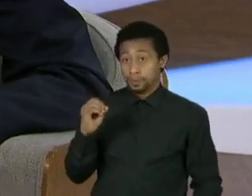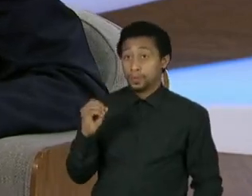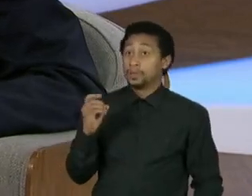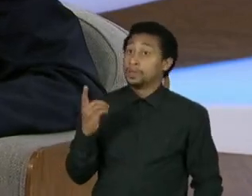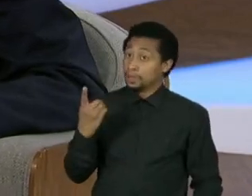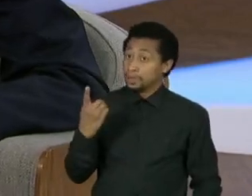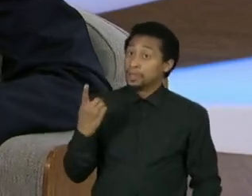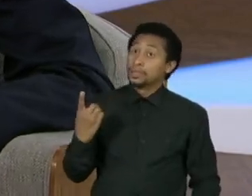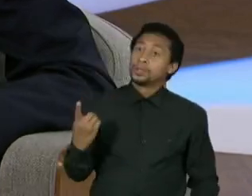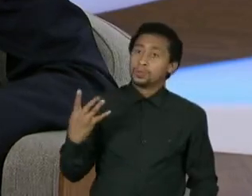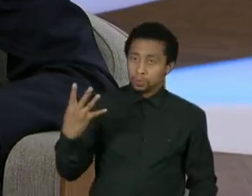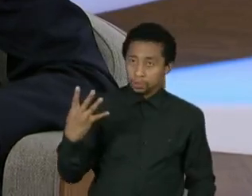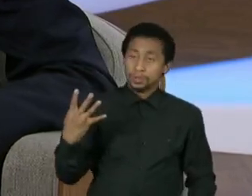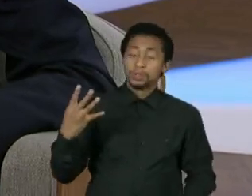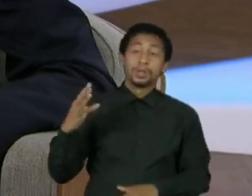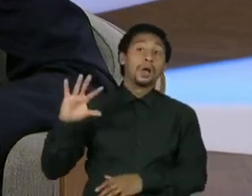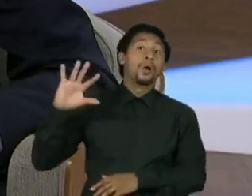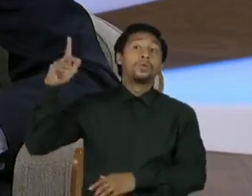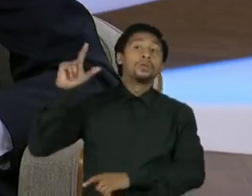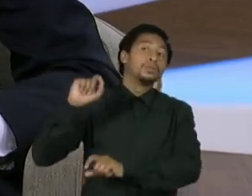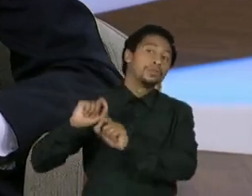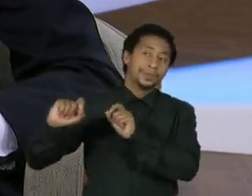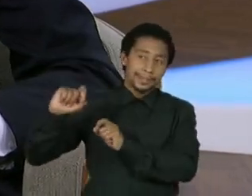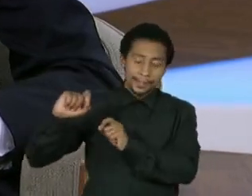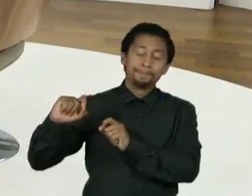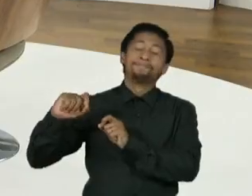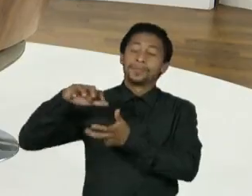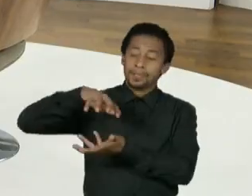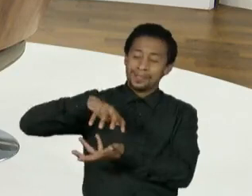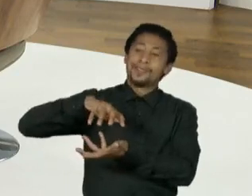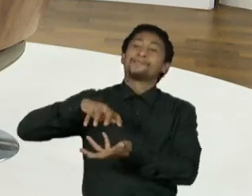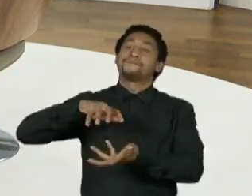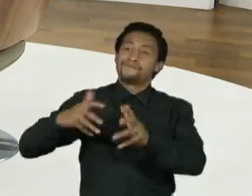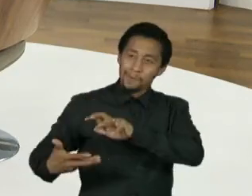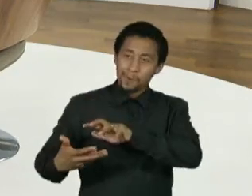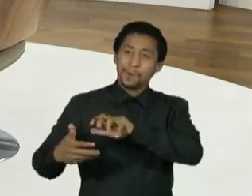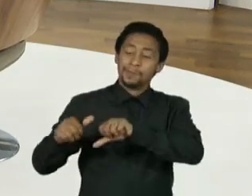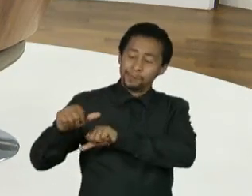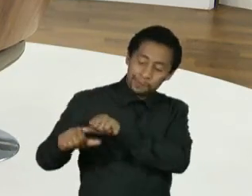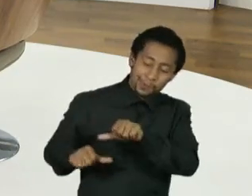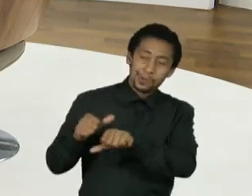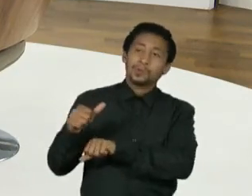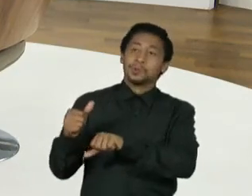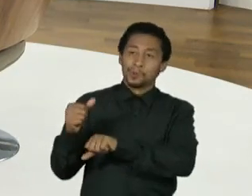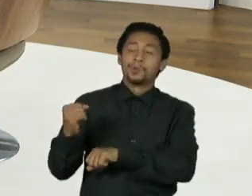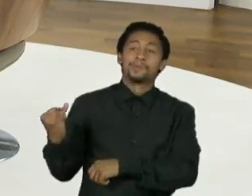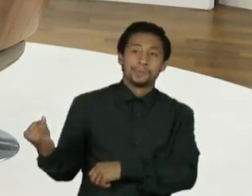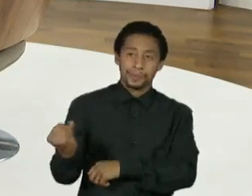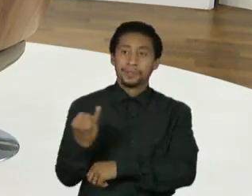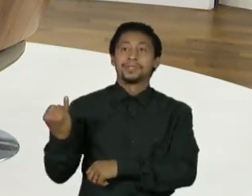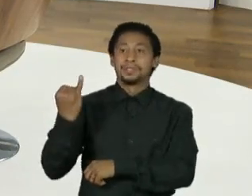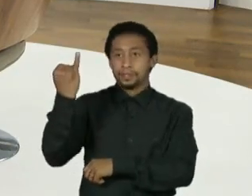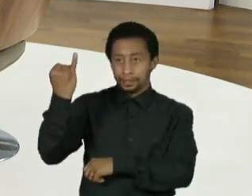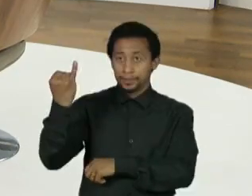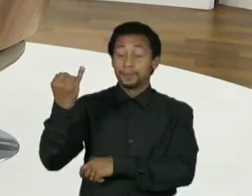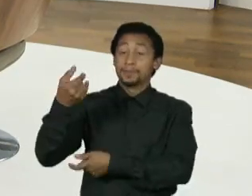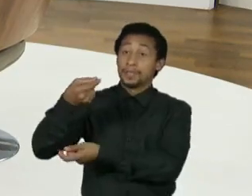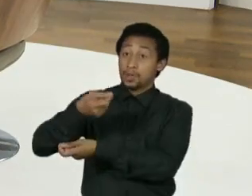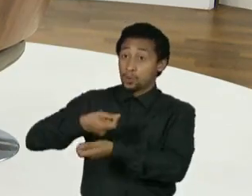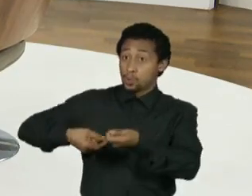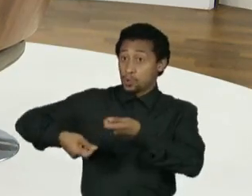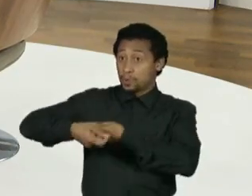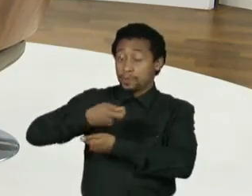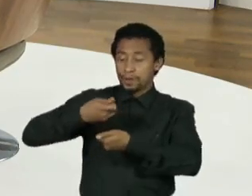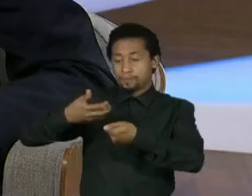realizadas várias reformas muito importantes. Decentralização, que significava mais recursos